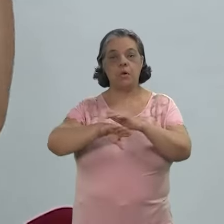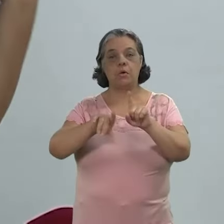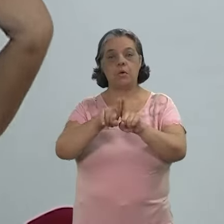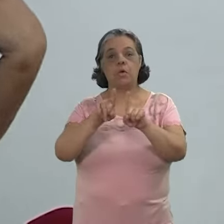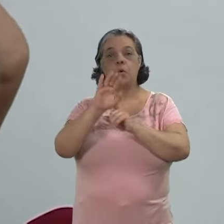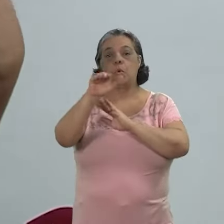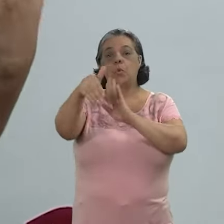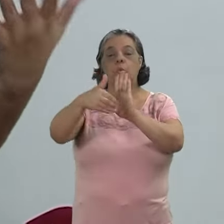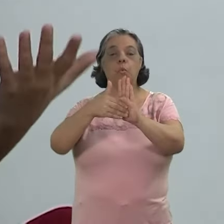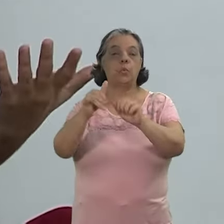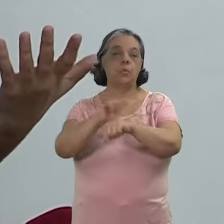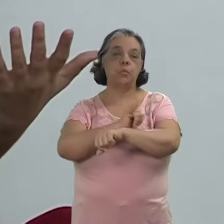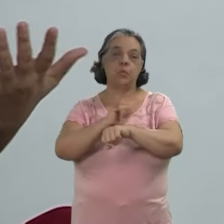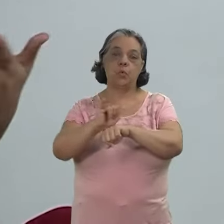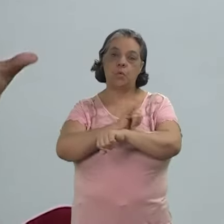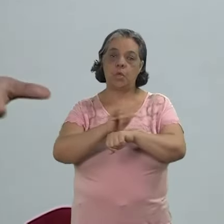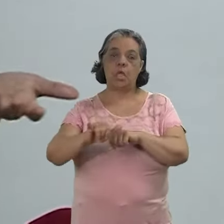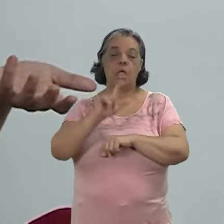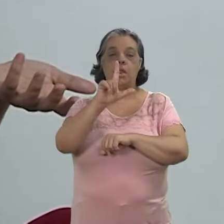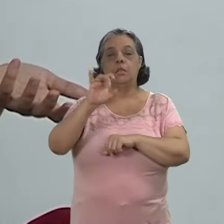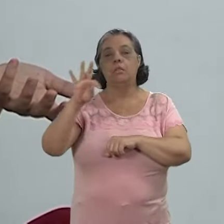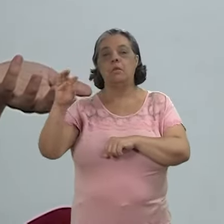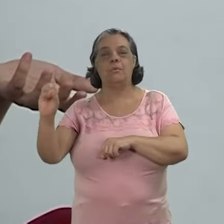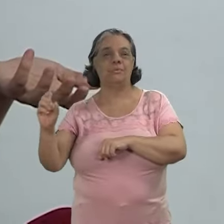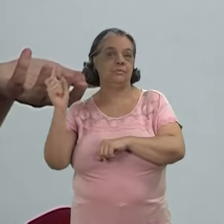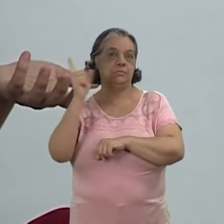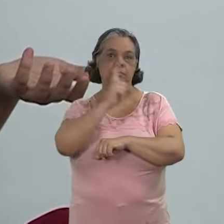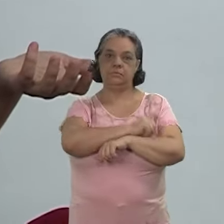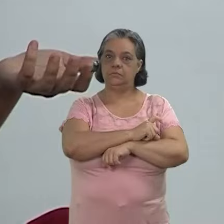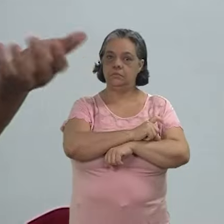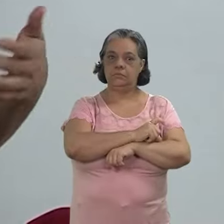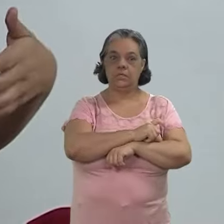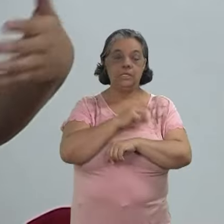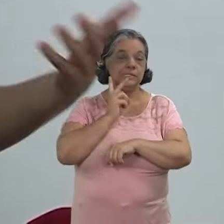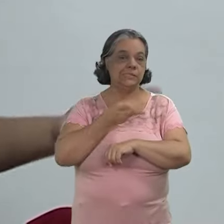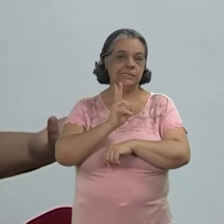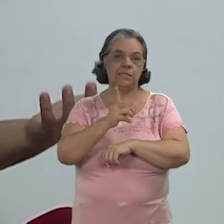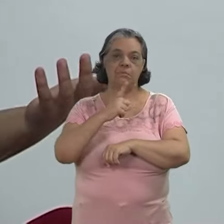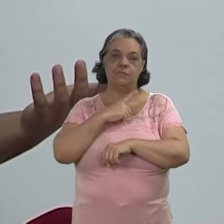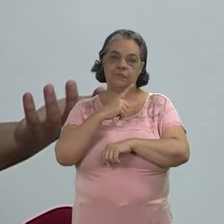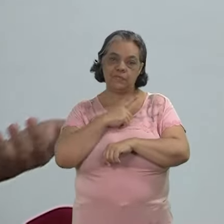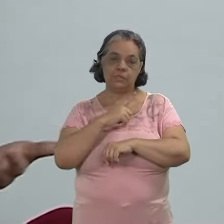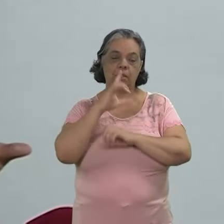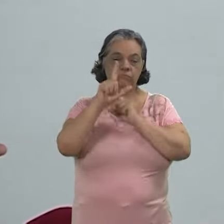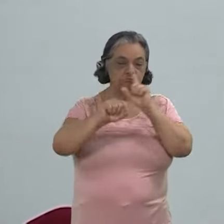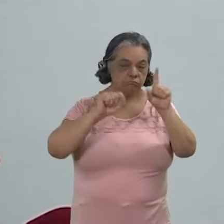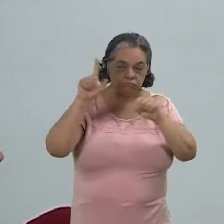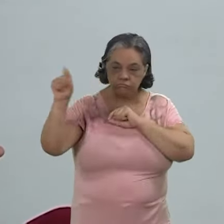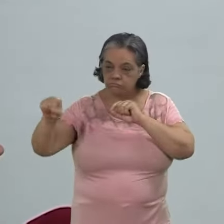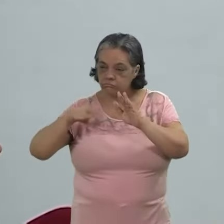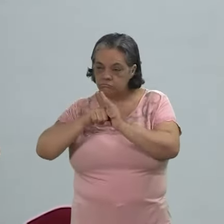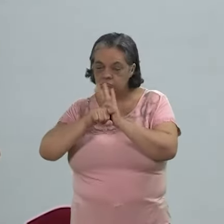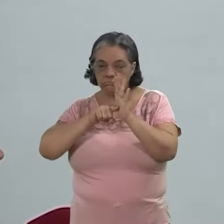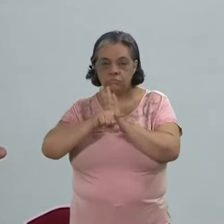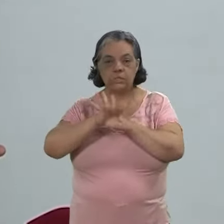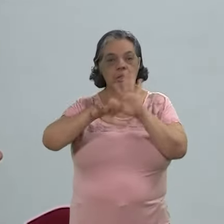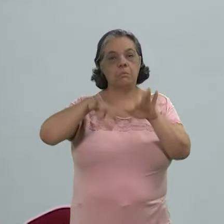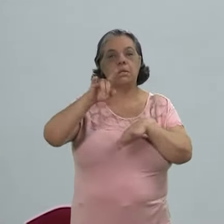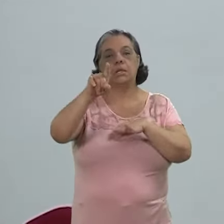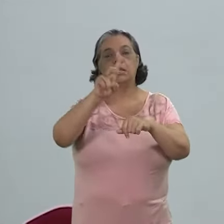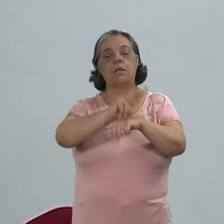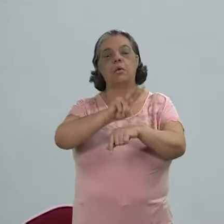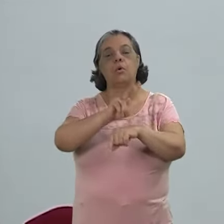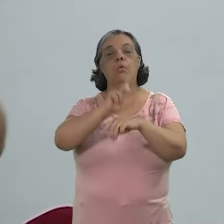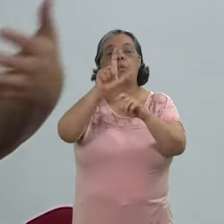guardar todo o YouTube em fitas LTO passa sempre por uma curadoria por isso que depende